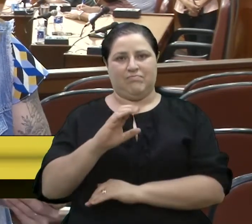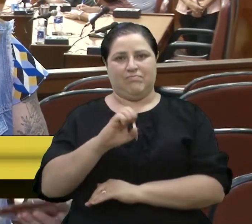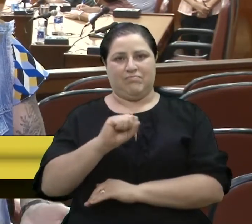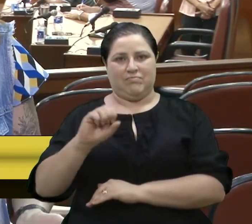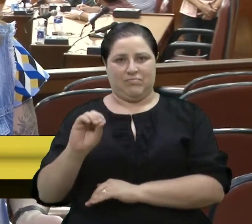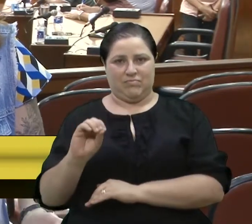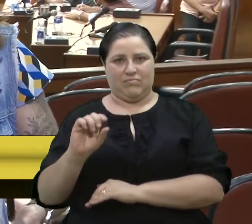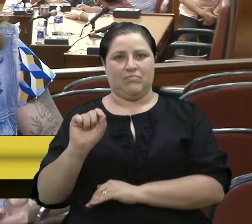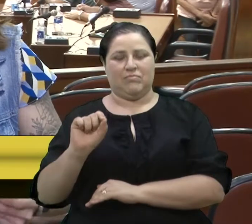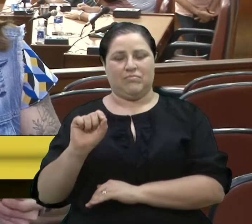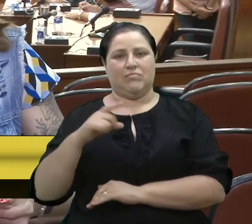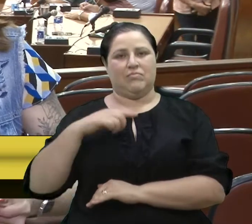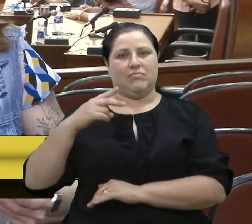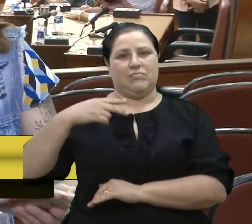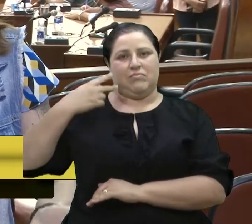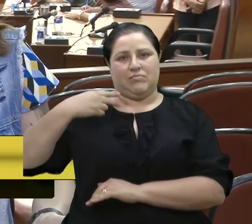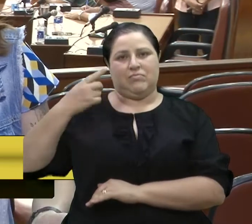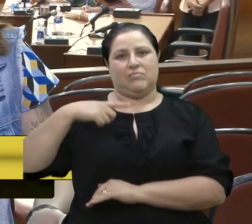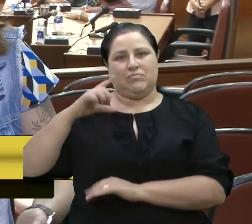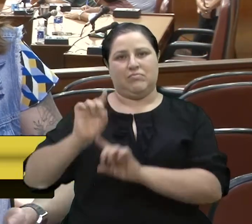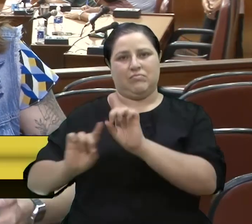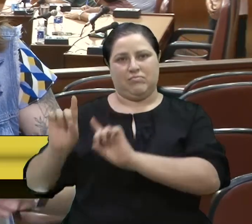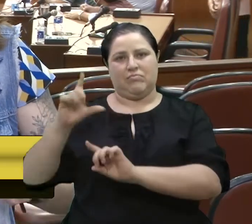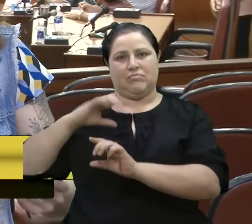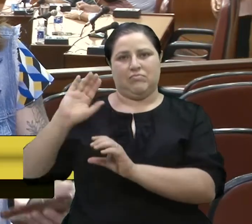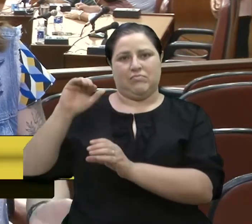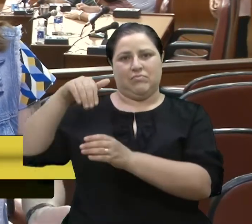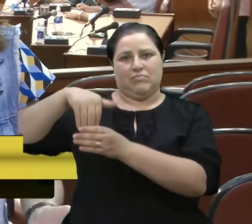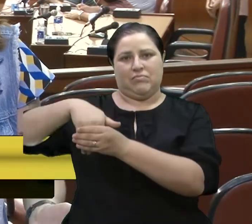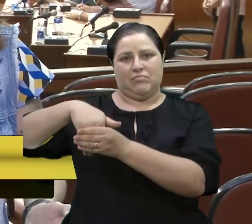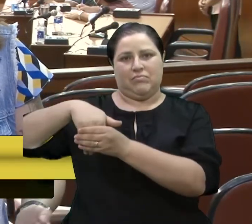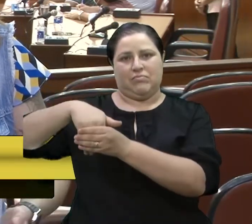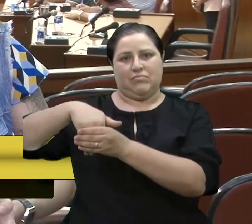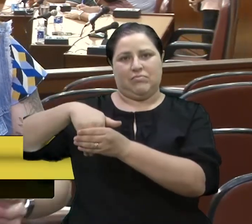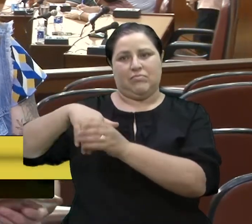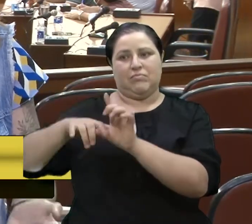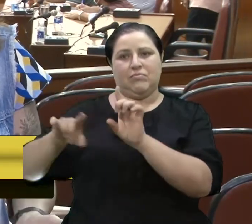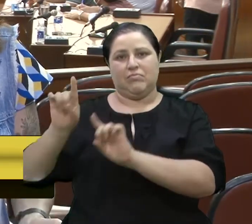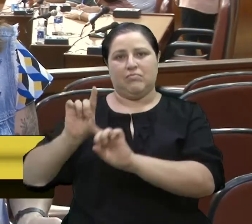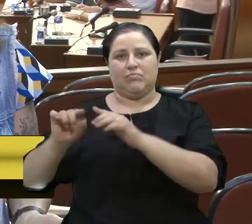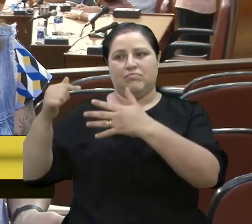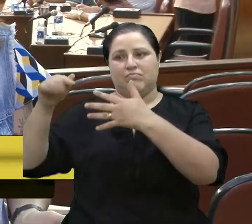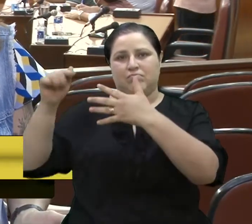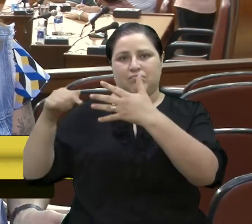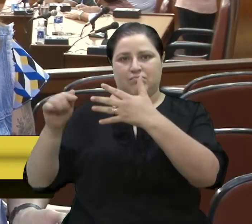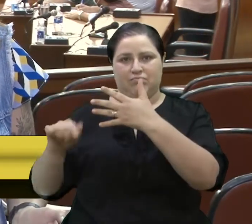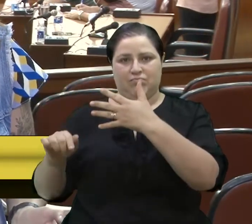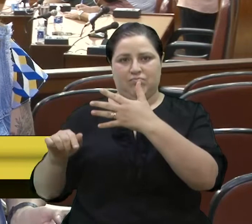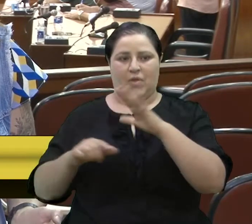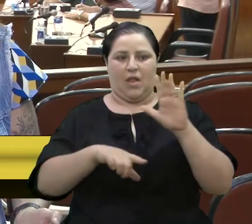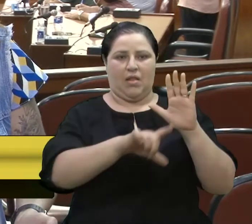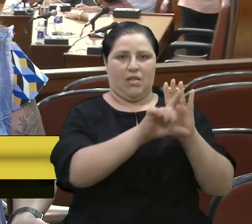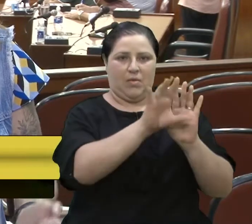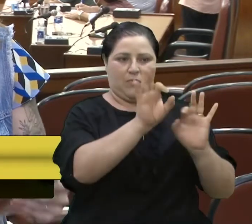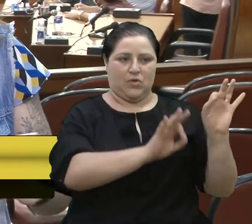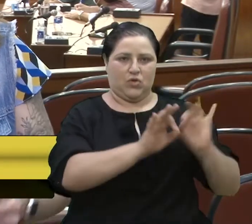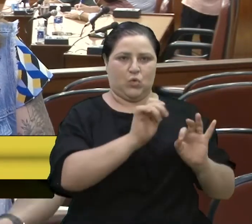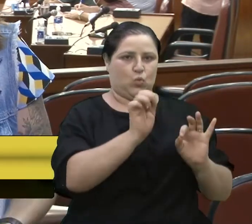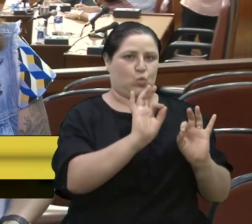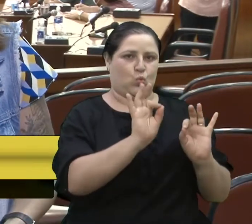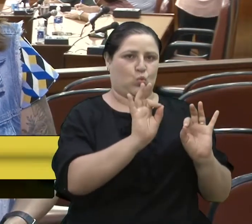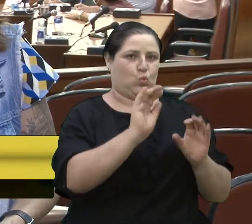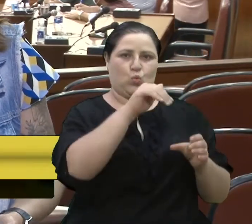direito a votação de alguns itens. Projetos de lei não são votados nas sessões representativas,